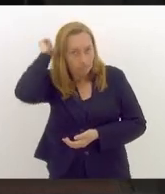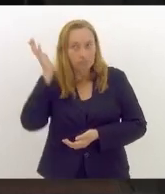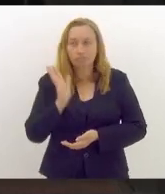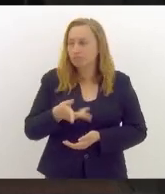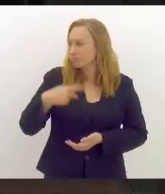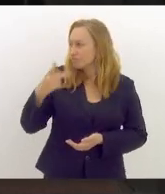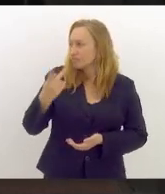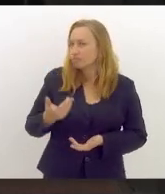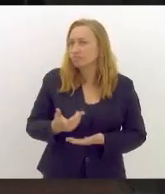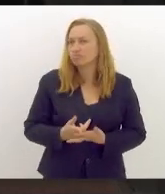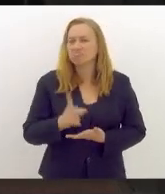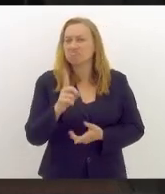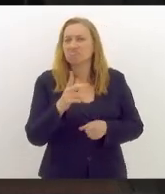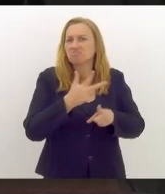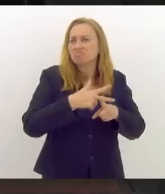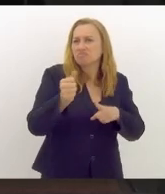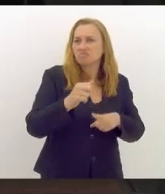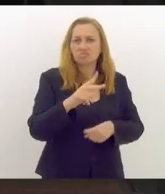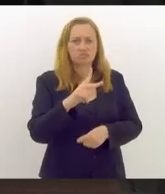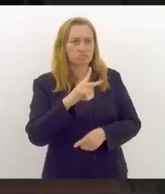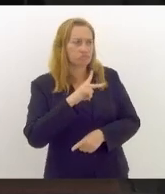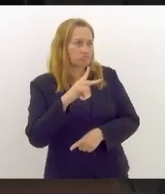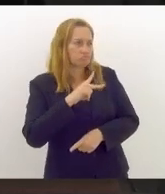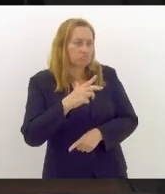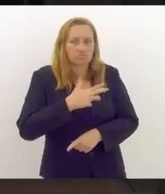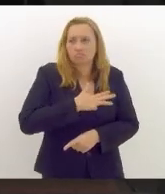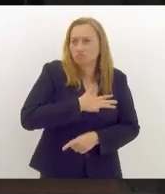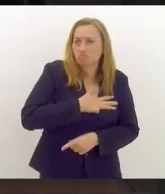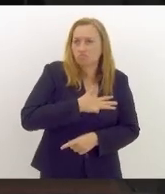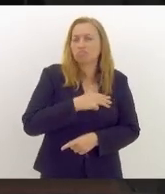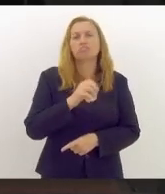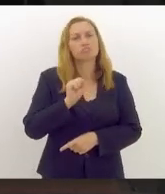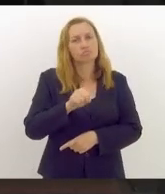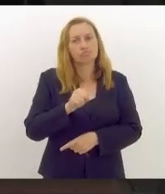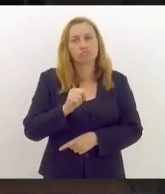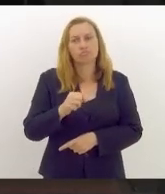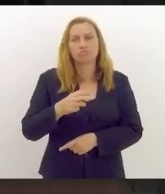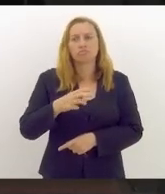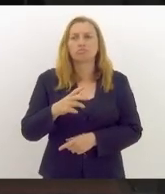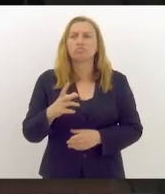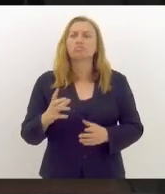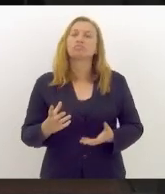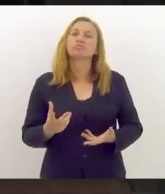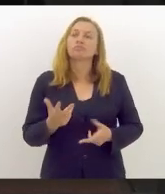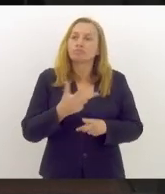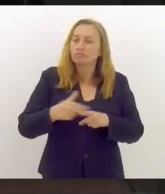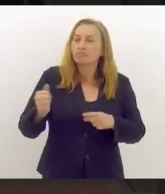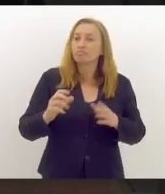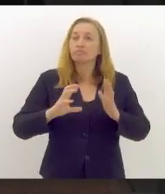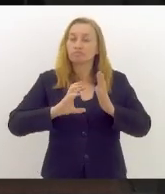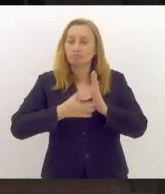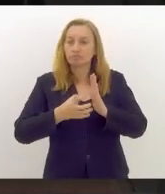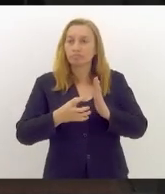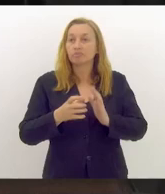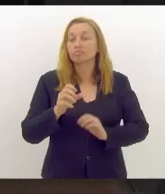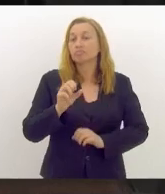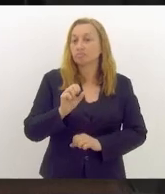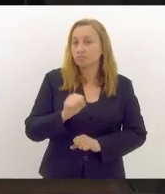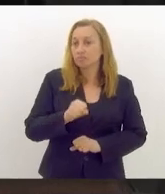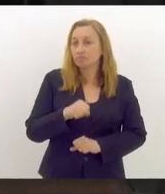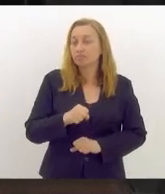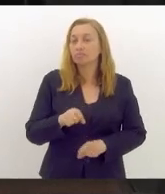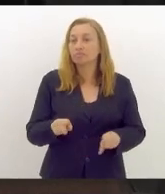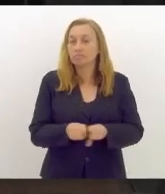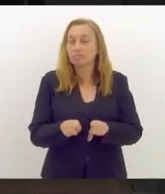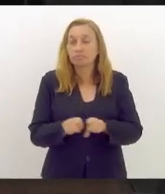não se trata de uma vitória individual do Lula, se trata de uma vitória de apenas um partido político, trata-se da vitória de uma